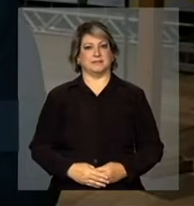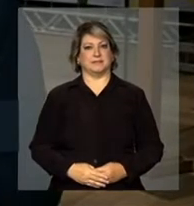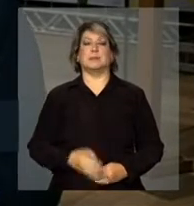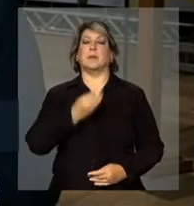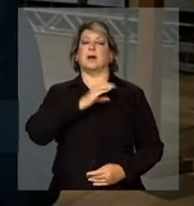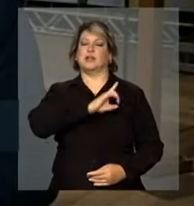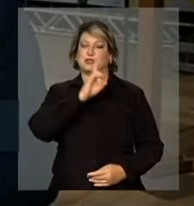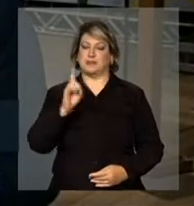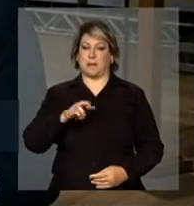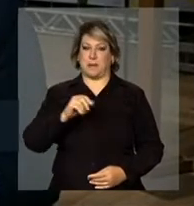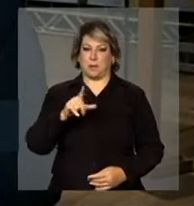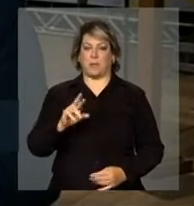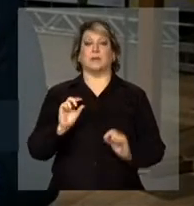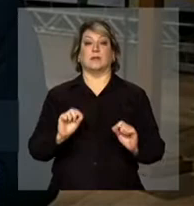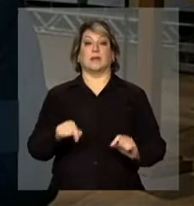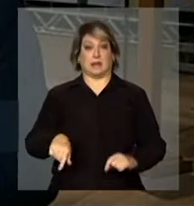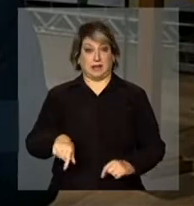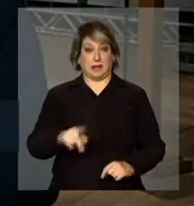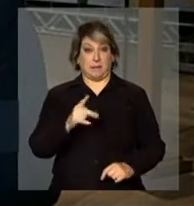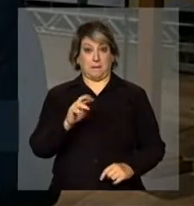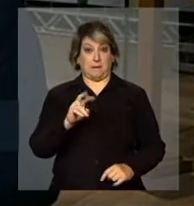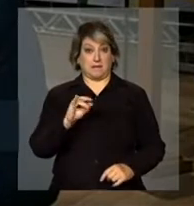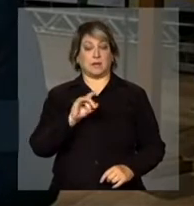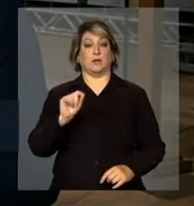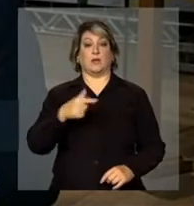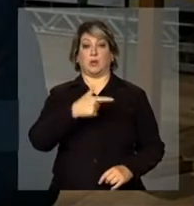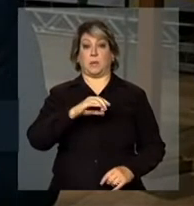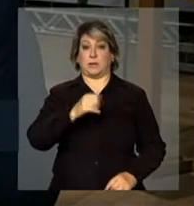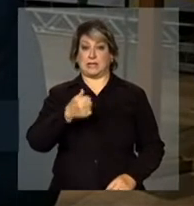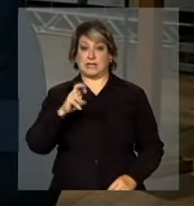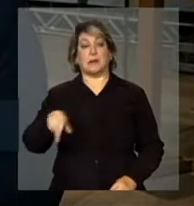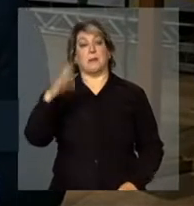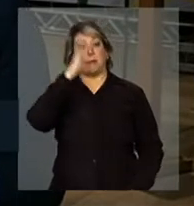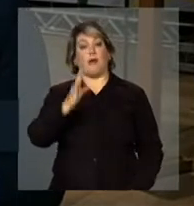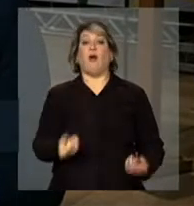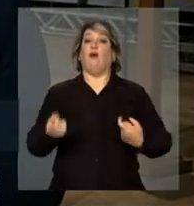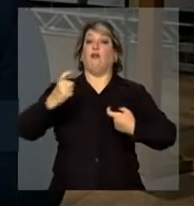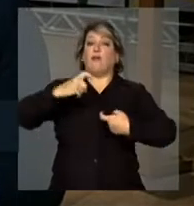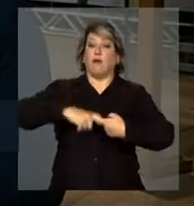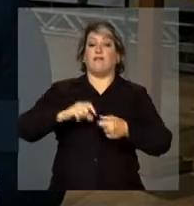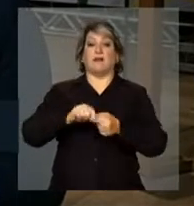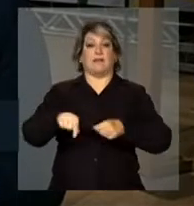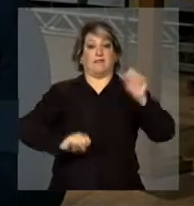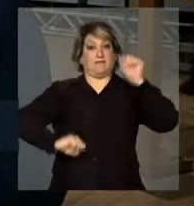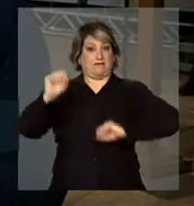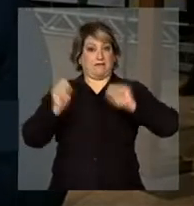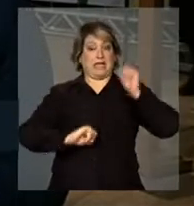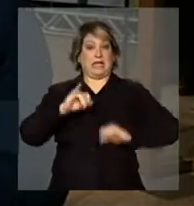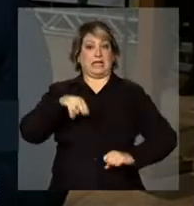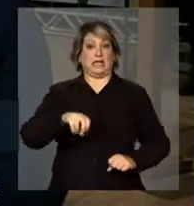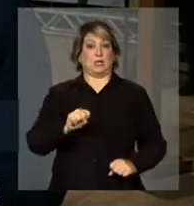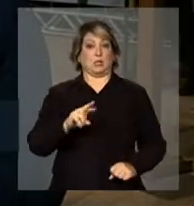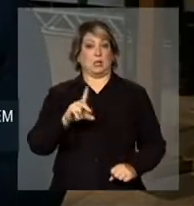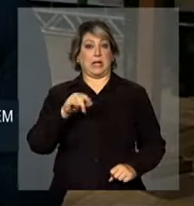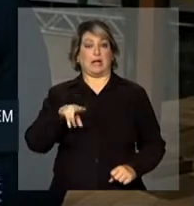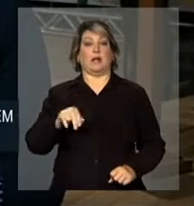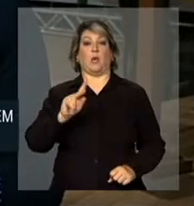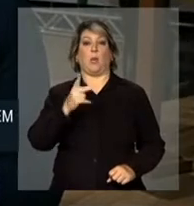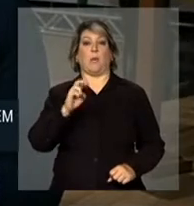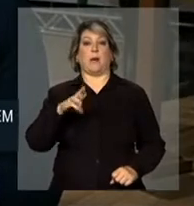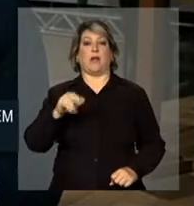Bom dia, Malu. A previsão é que em 2015 o Brasil retome essa produção de insulina humana